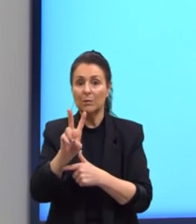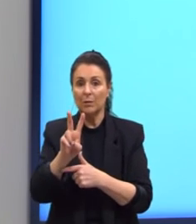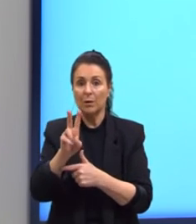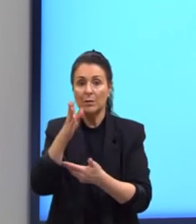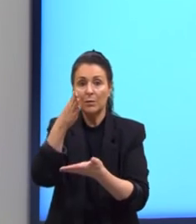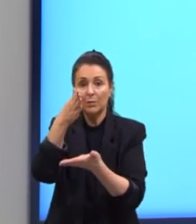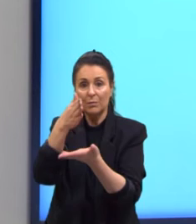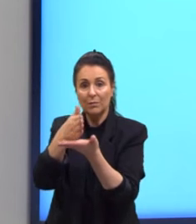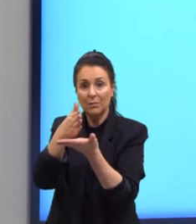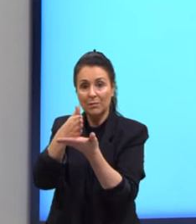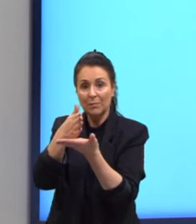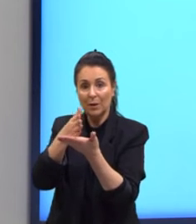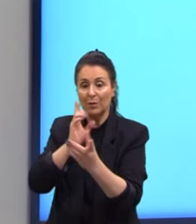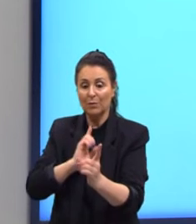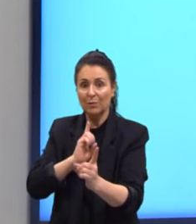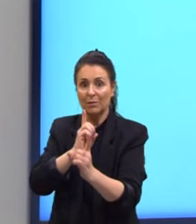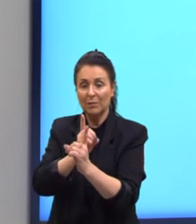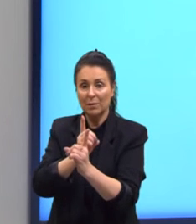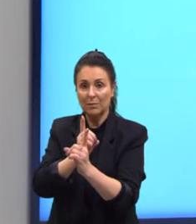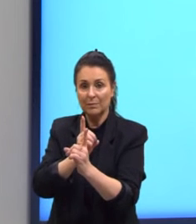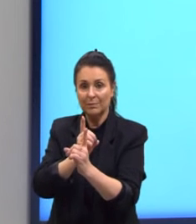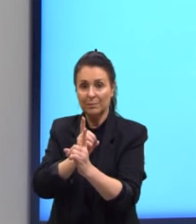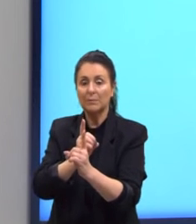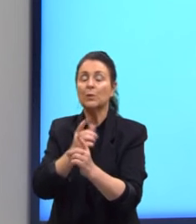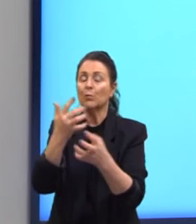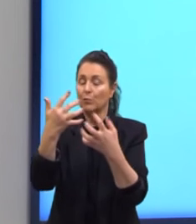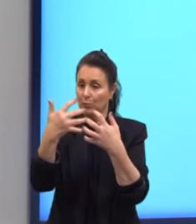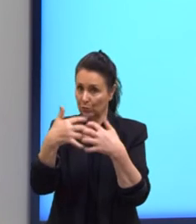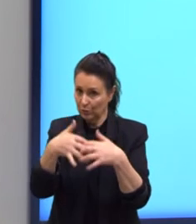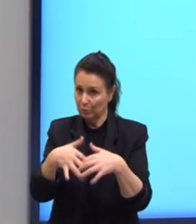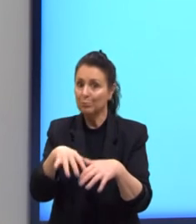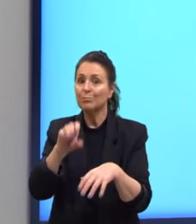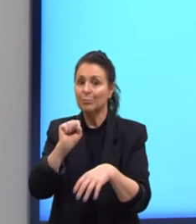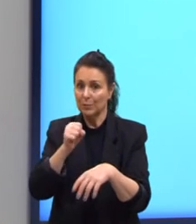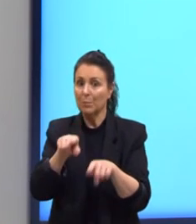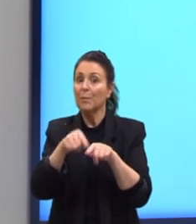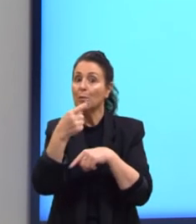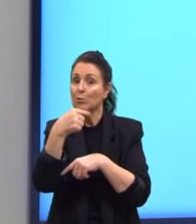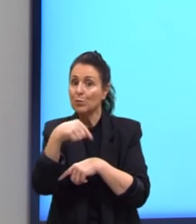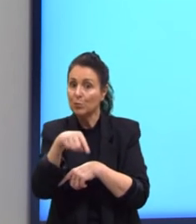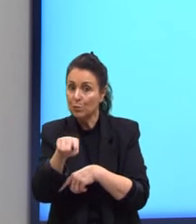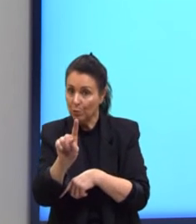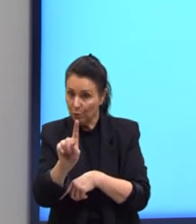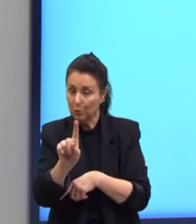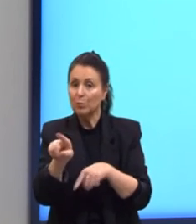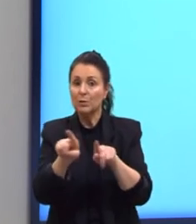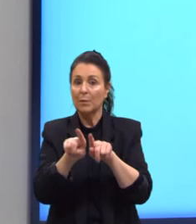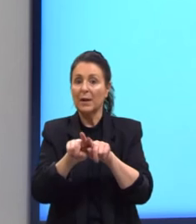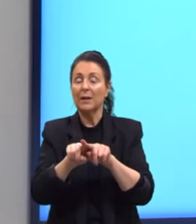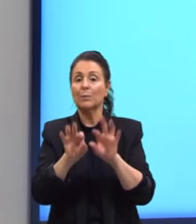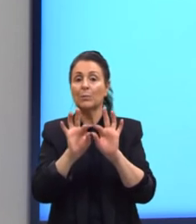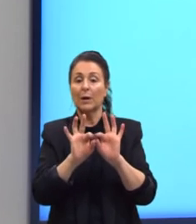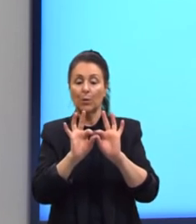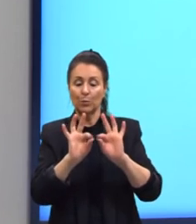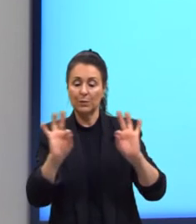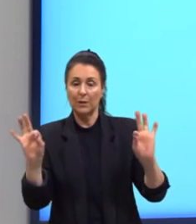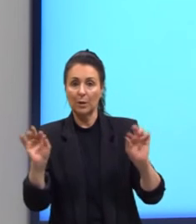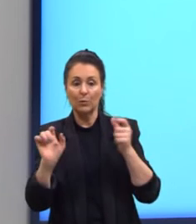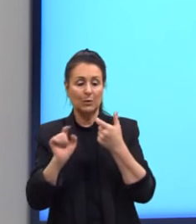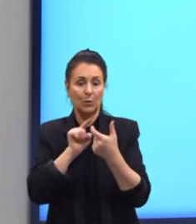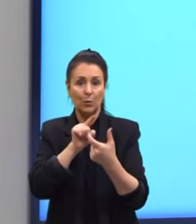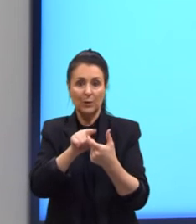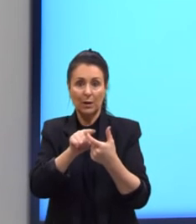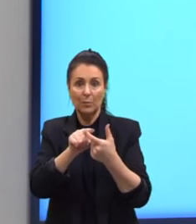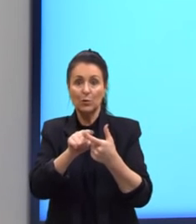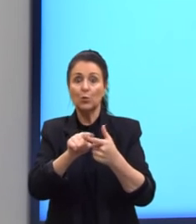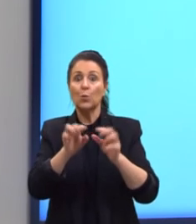no termo central isso funciona também para todos os outros termos equidistantes tá então se eu